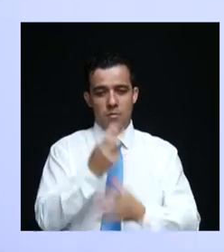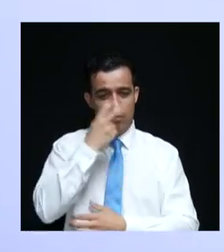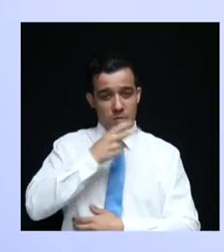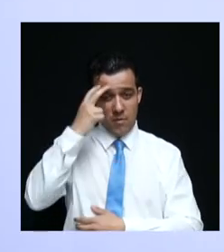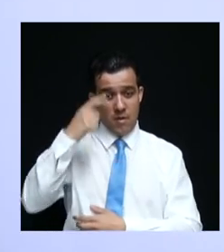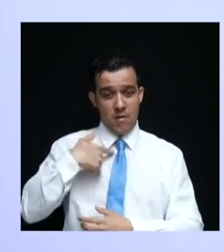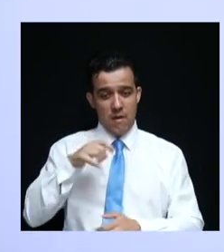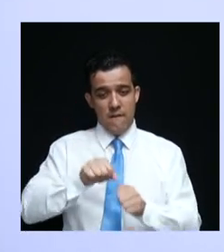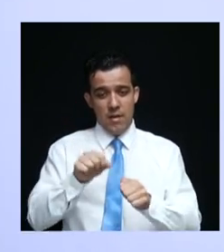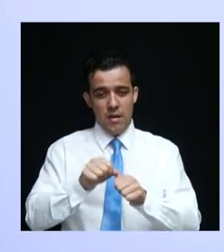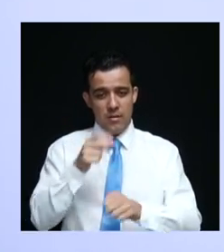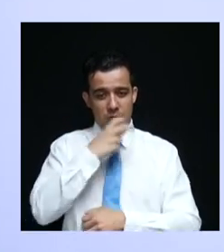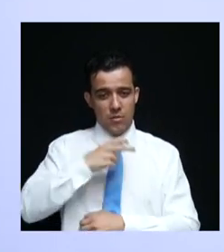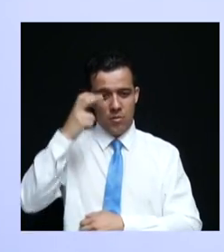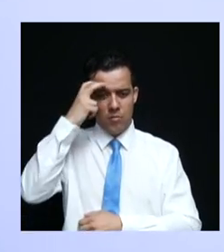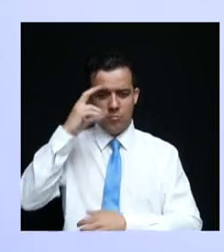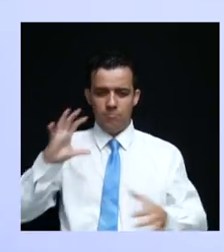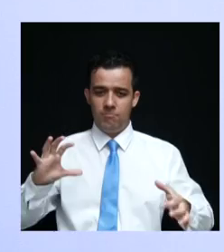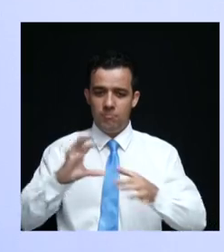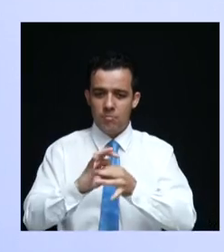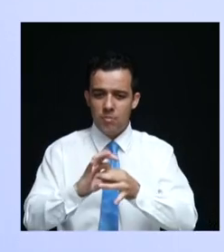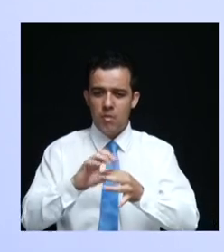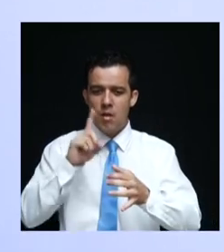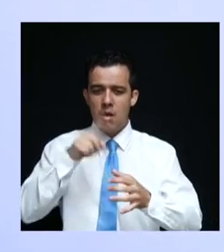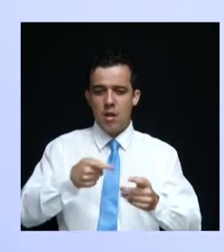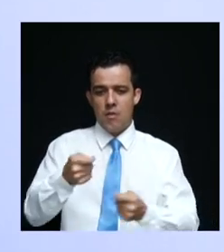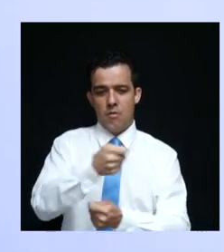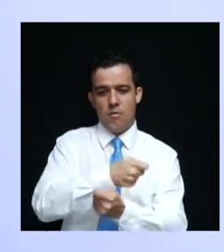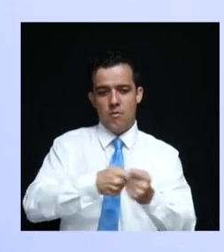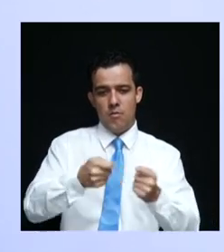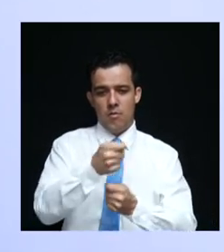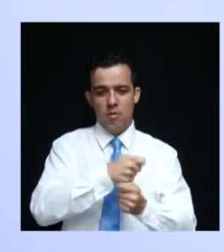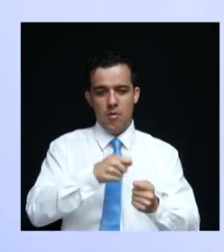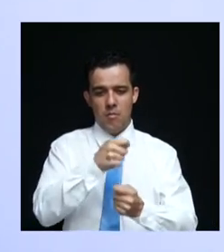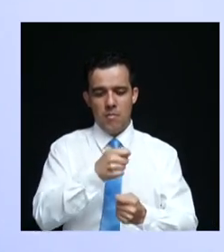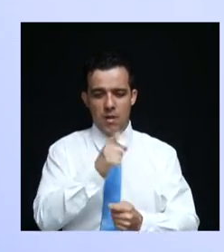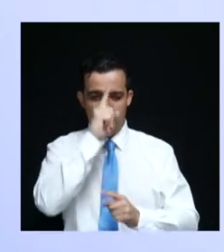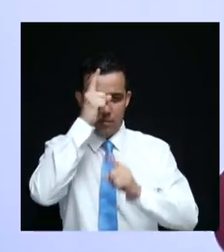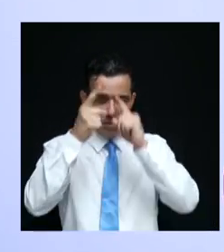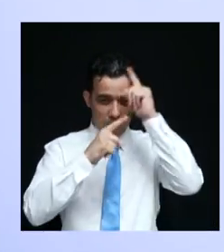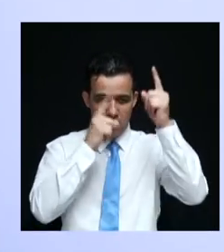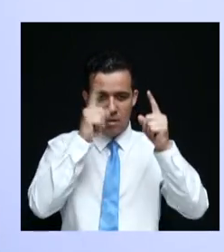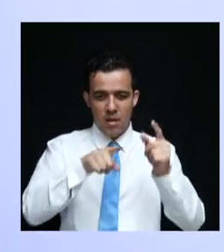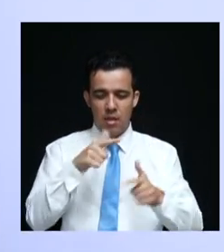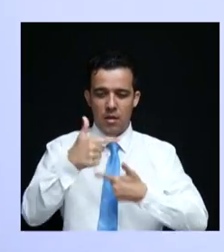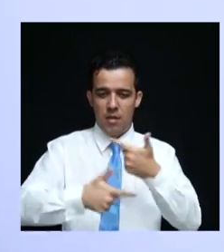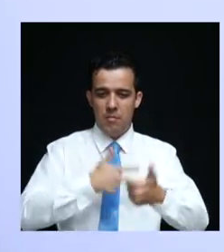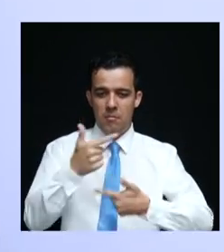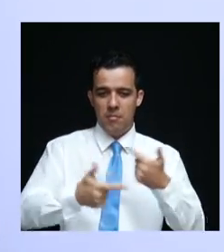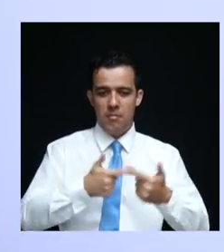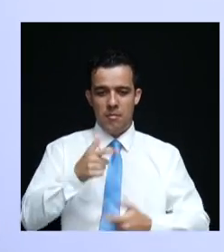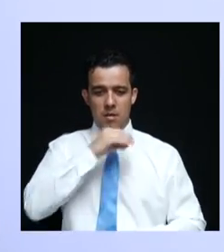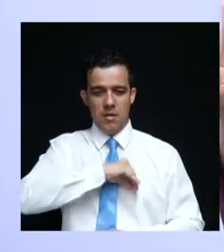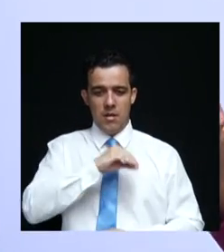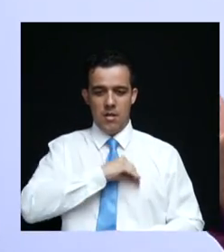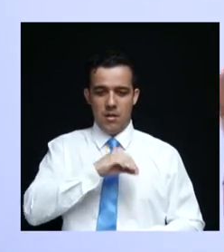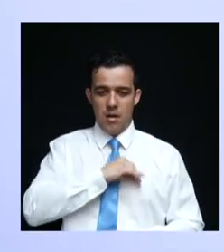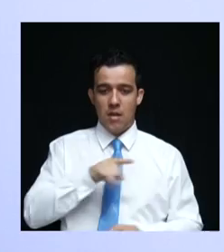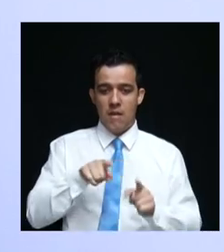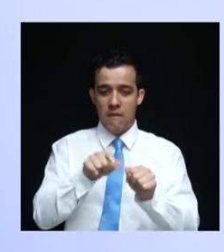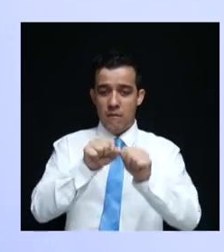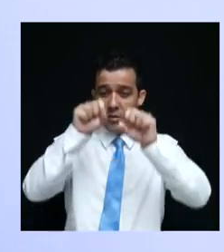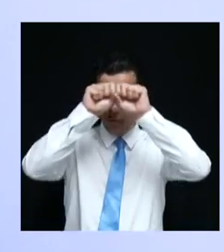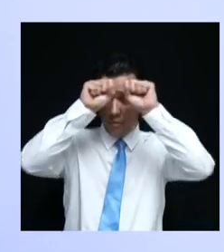cultura uma grande aliada na economia criativa para gerar trabalho e renda em Goiás. Fiz a reunião com o fórum dos nossos